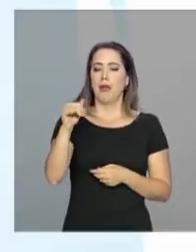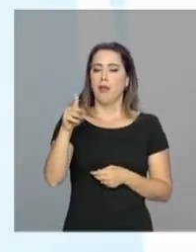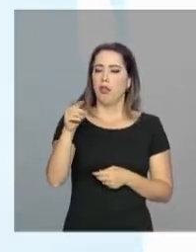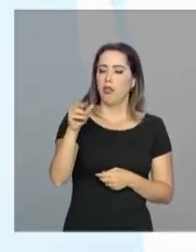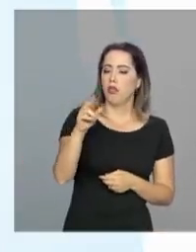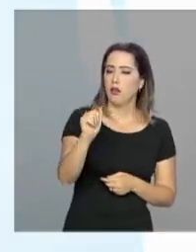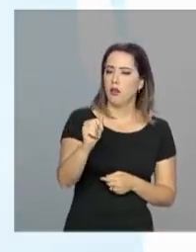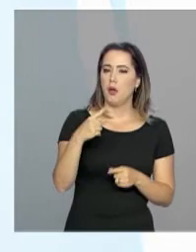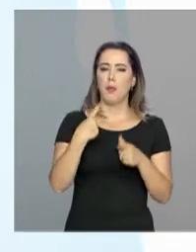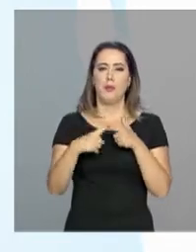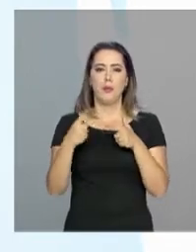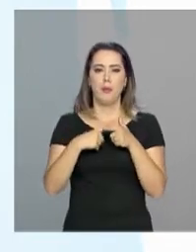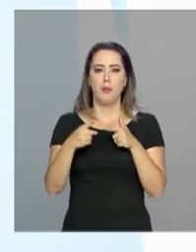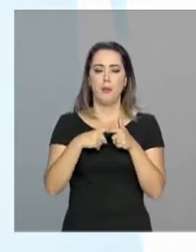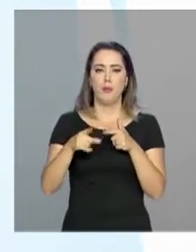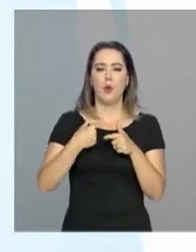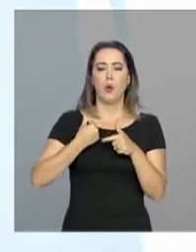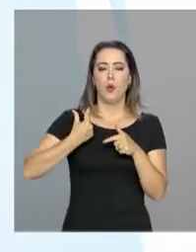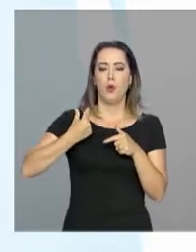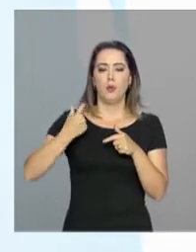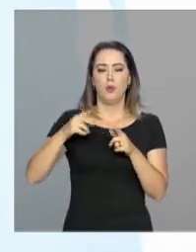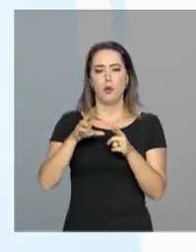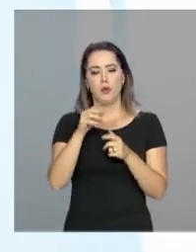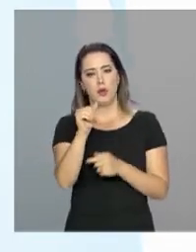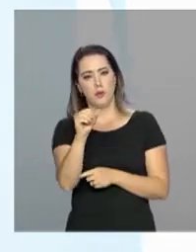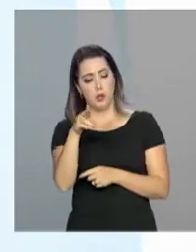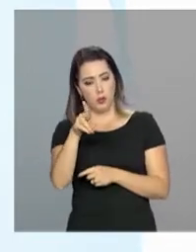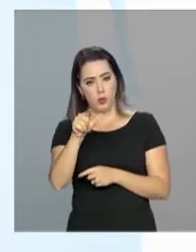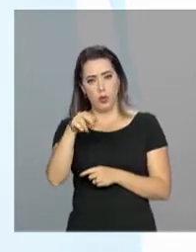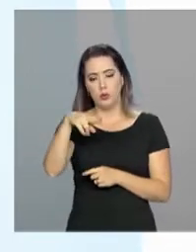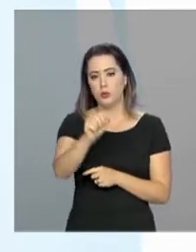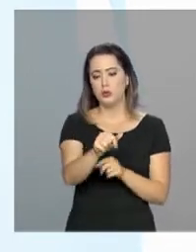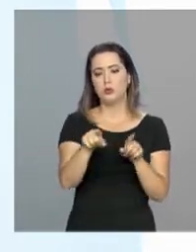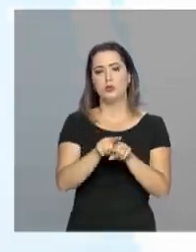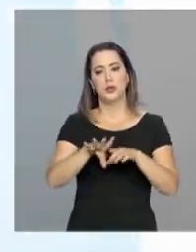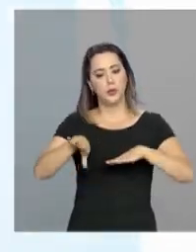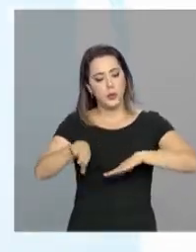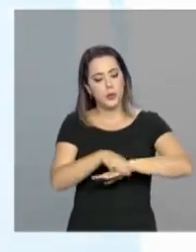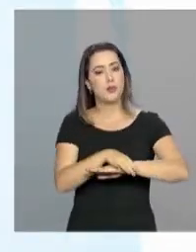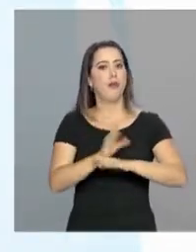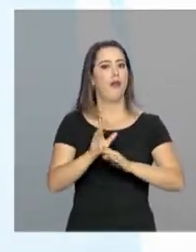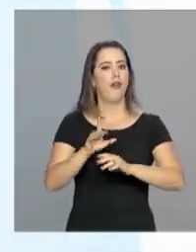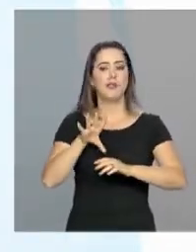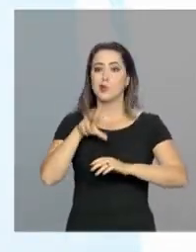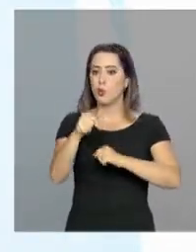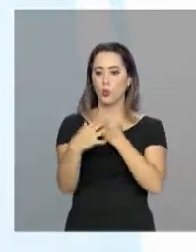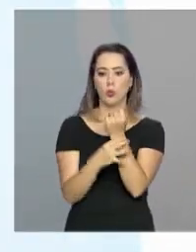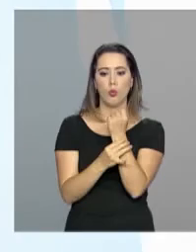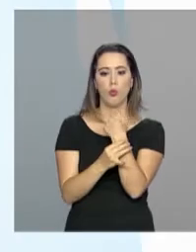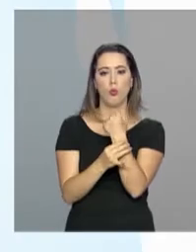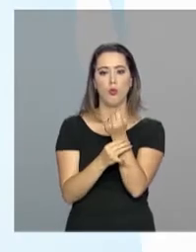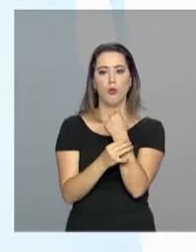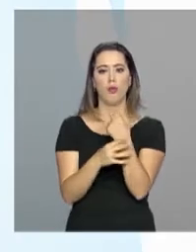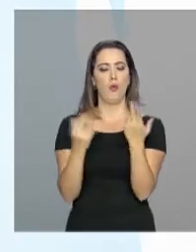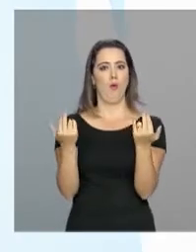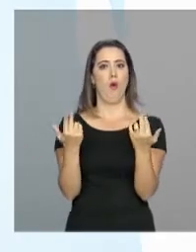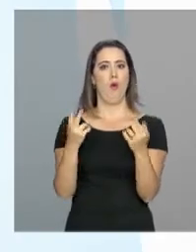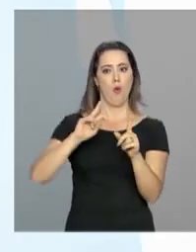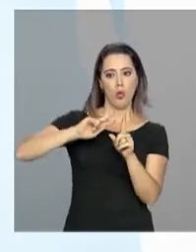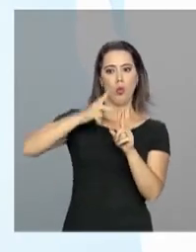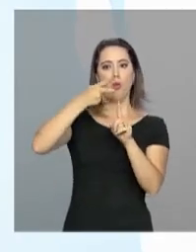hérnia de disco, duas hérnias de disco, problema no joelho, nos pés e nas articulações em geral. É como se você carregasse duas pessoas